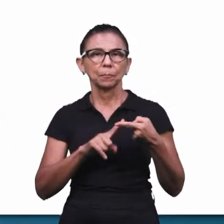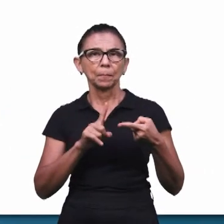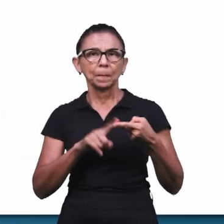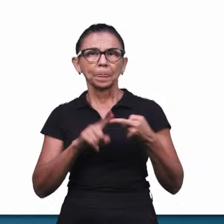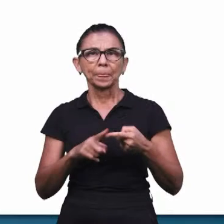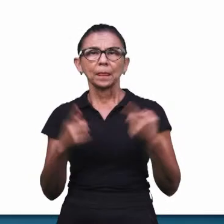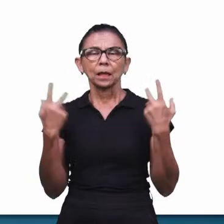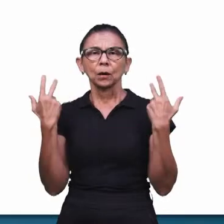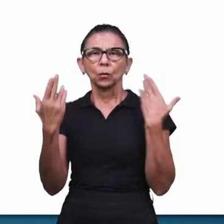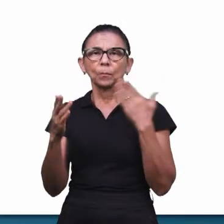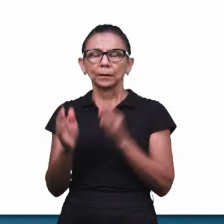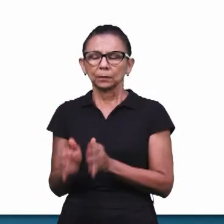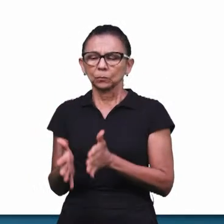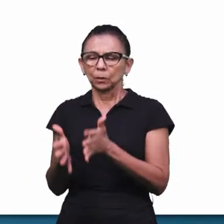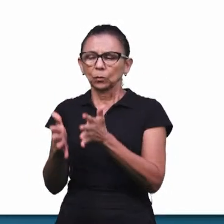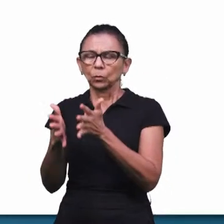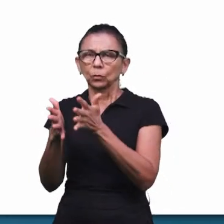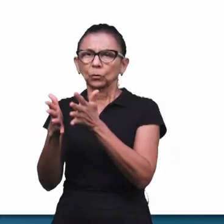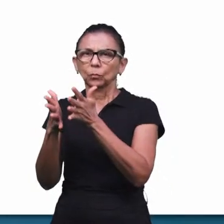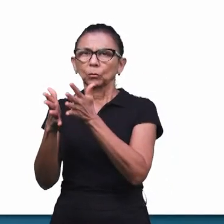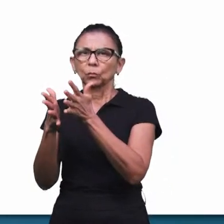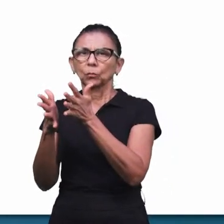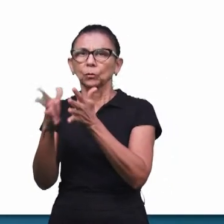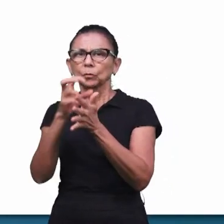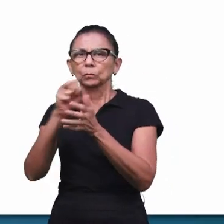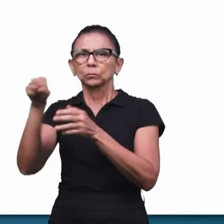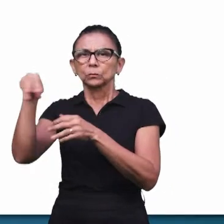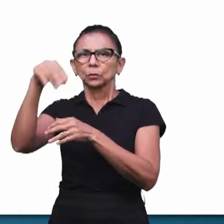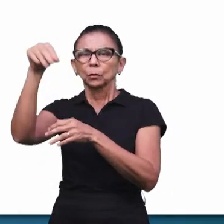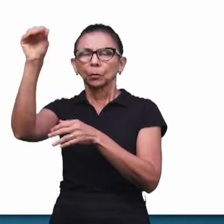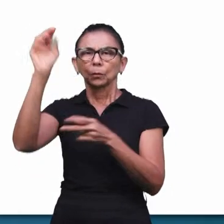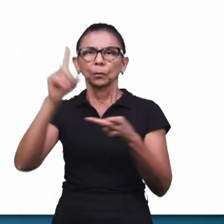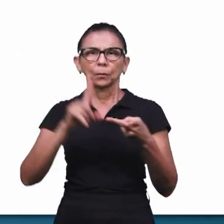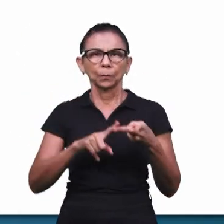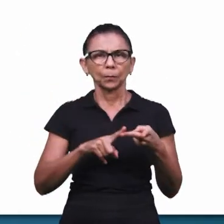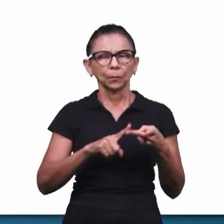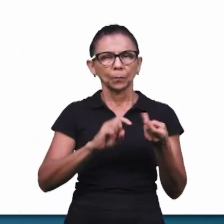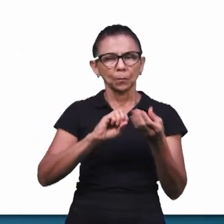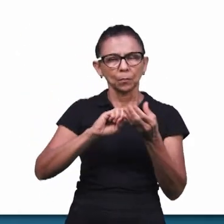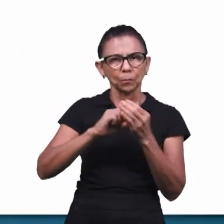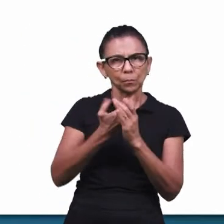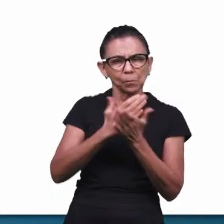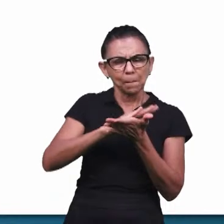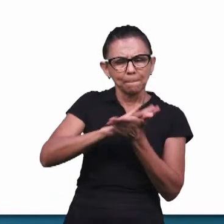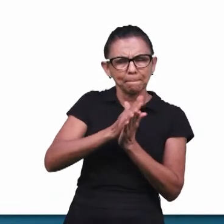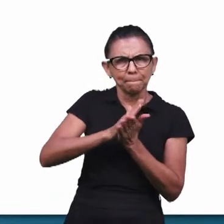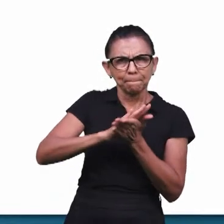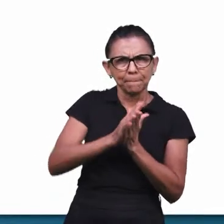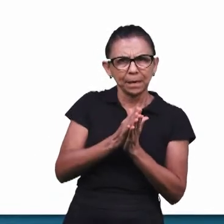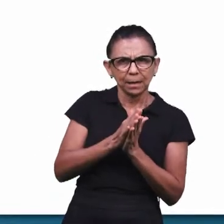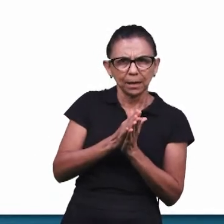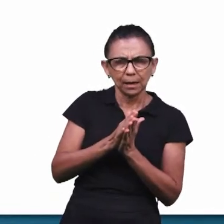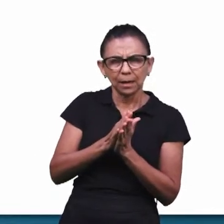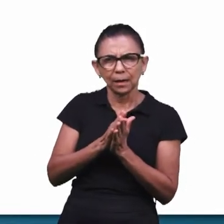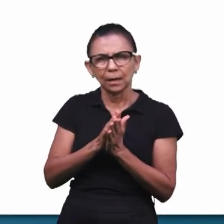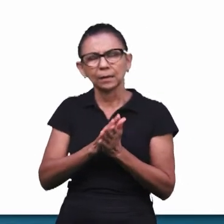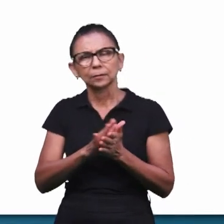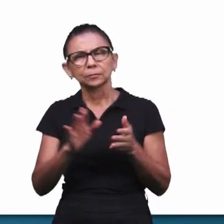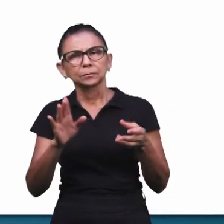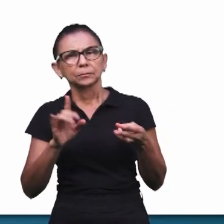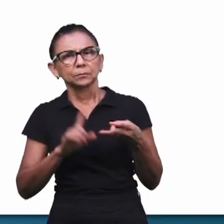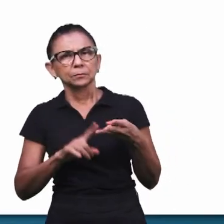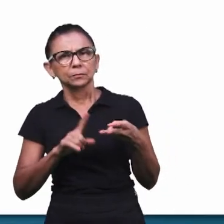característica, ela sobe como coluna de fumo. A letra B, ela sobe perfumada de mirra. A letra C, ela